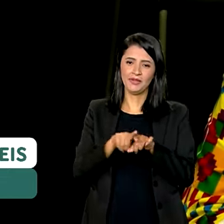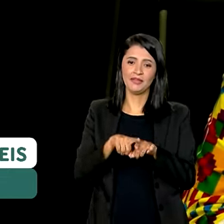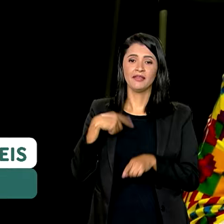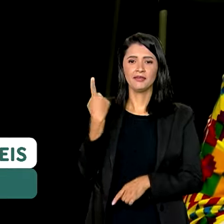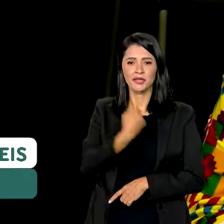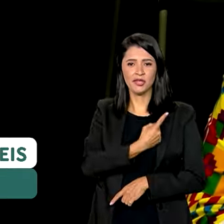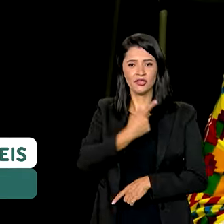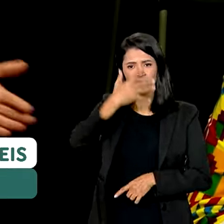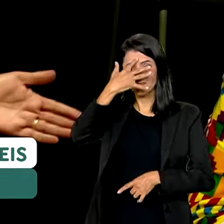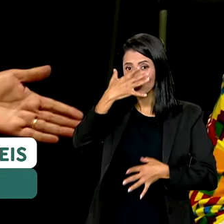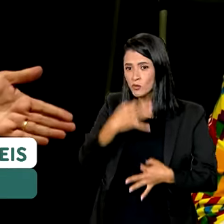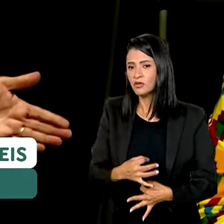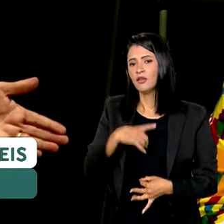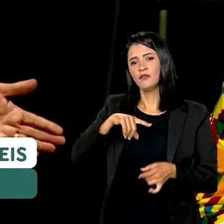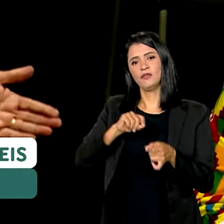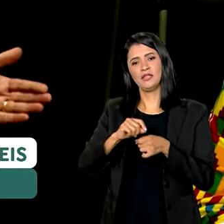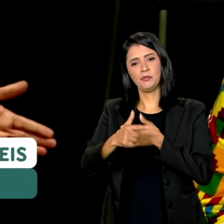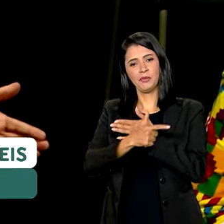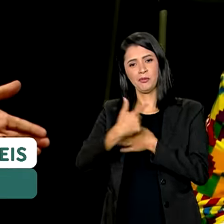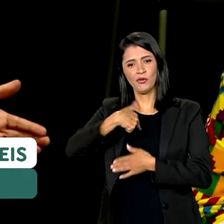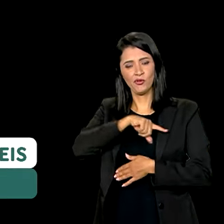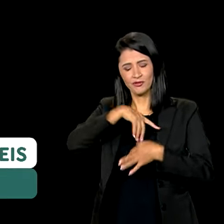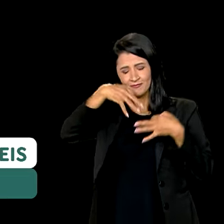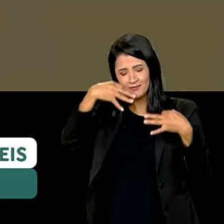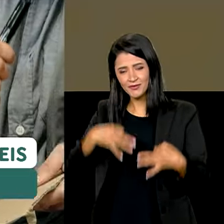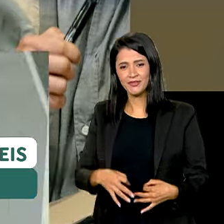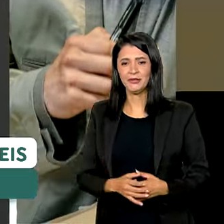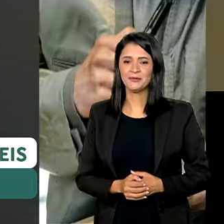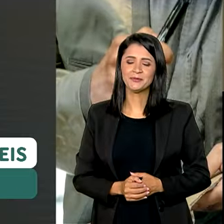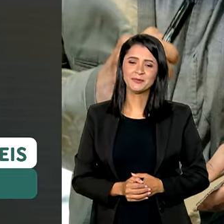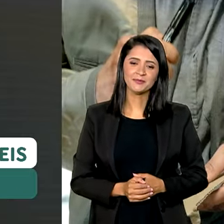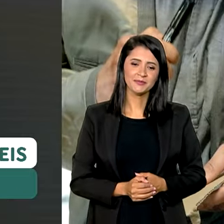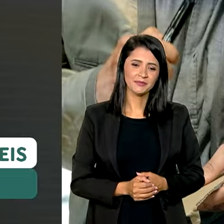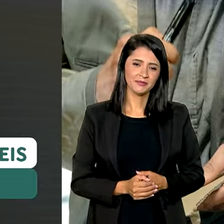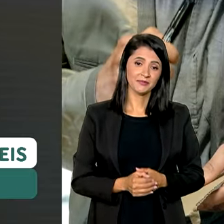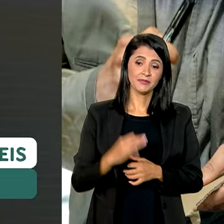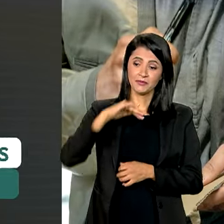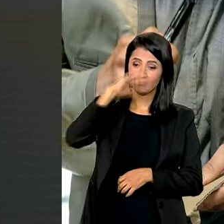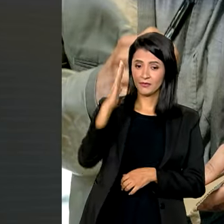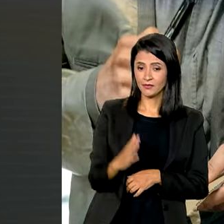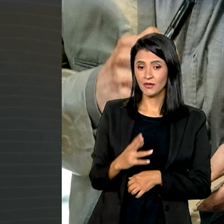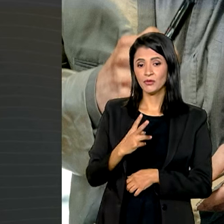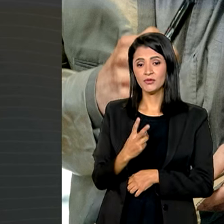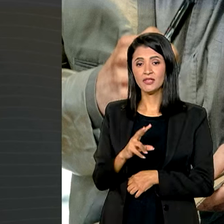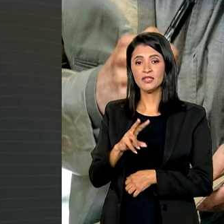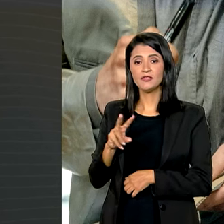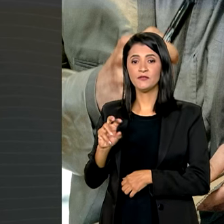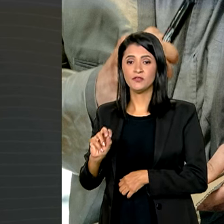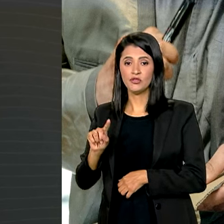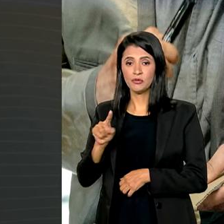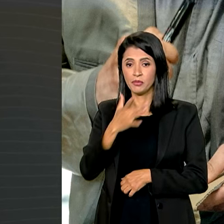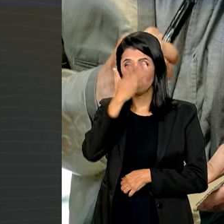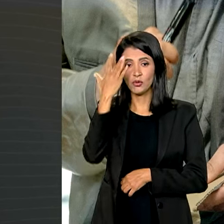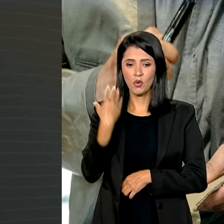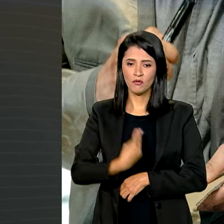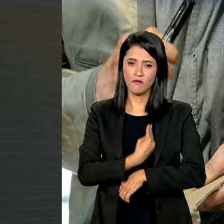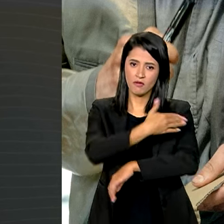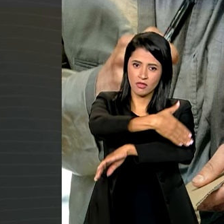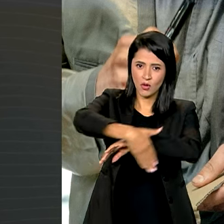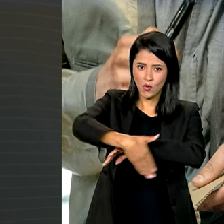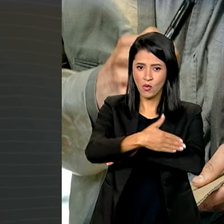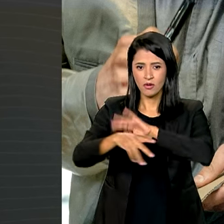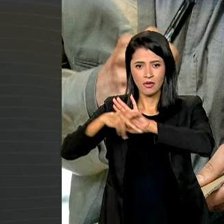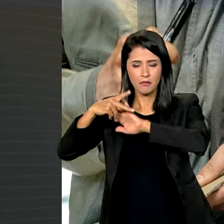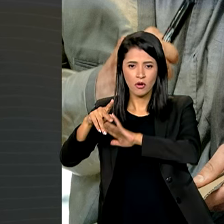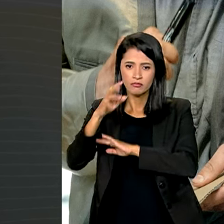a gente ter a consciência. Fizemos o nosso papel bem feito. O Brasil tem cerca de 220 mil pessoas em situação de rua. O dado é